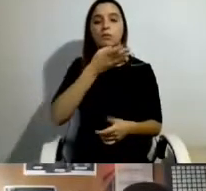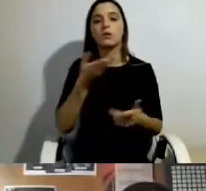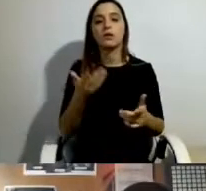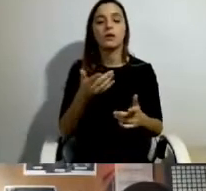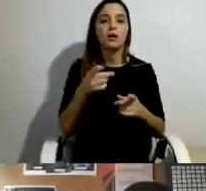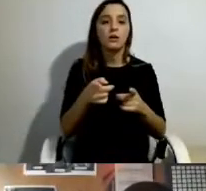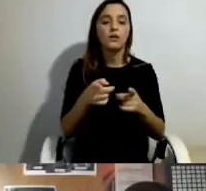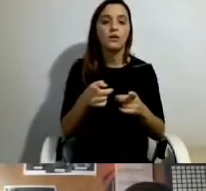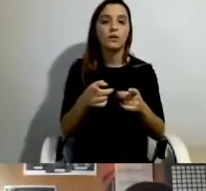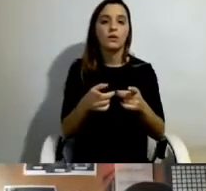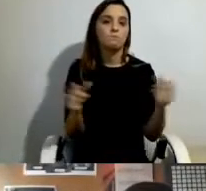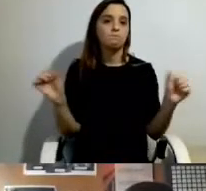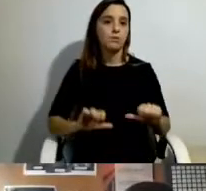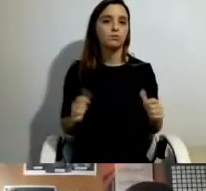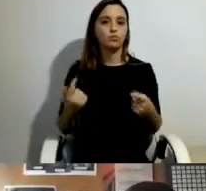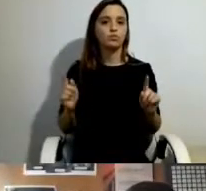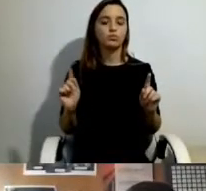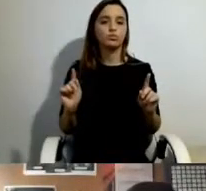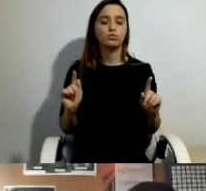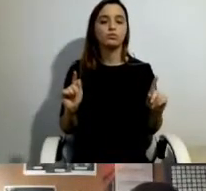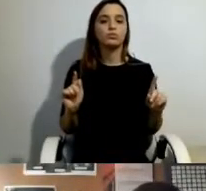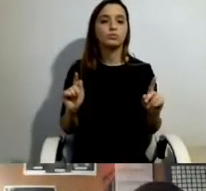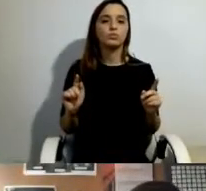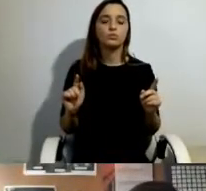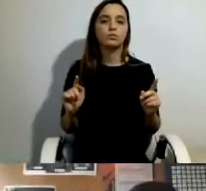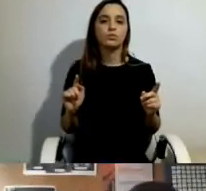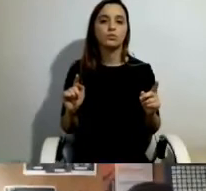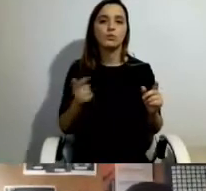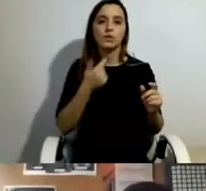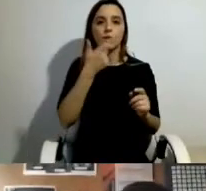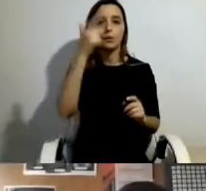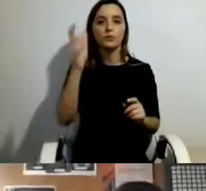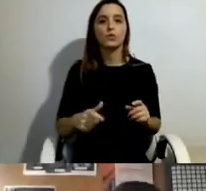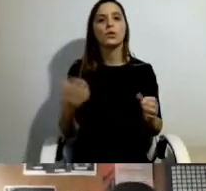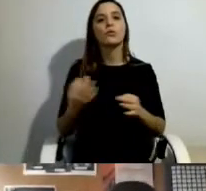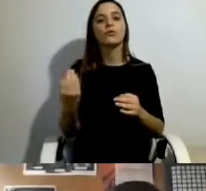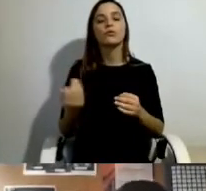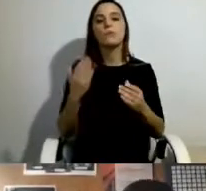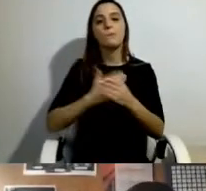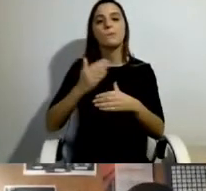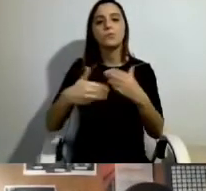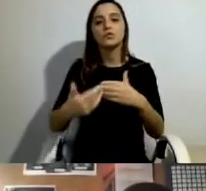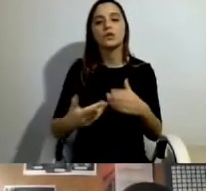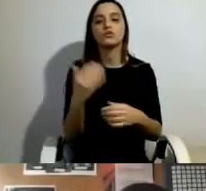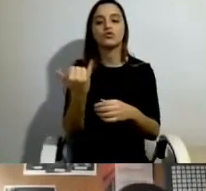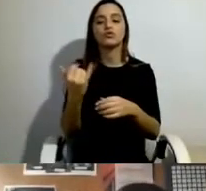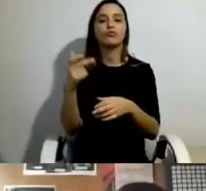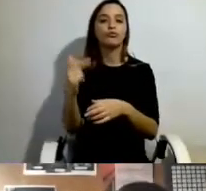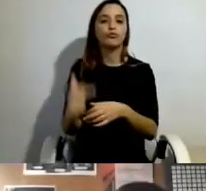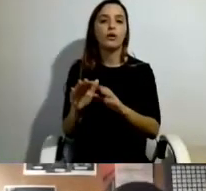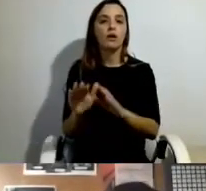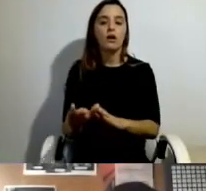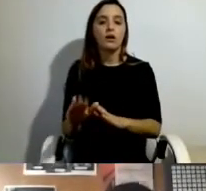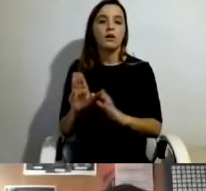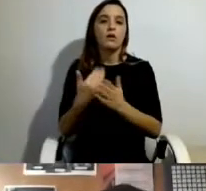nem sequer é o pior, em que se diz que a pessoa passou por um processo de institucionalização que ele qualifica